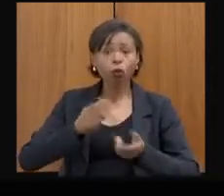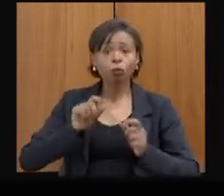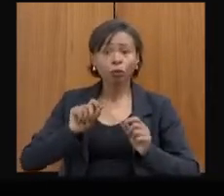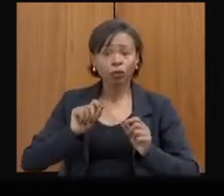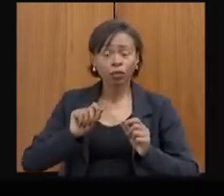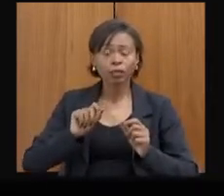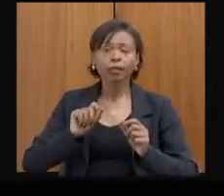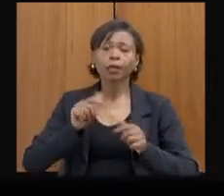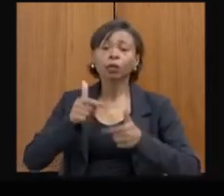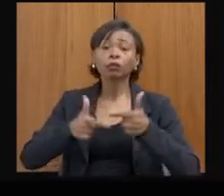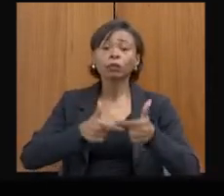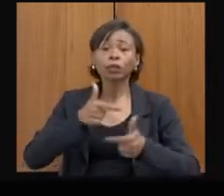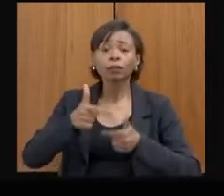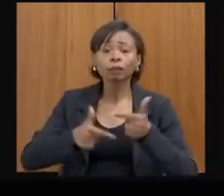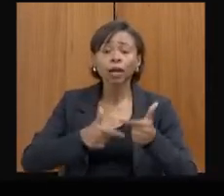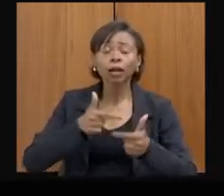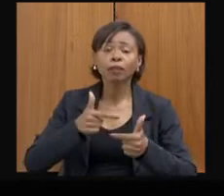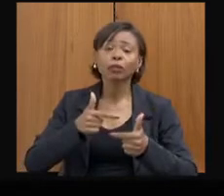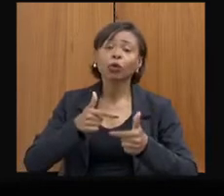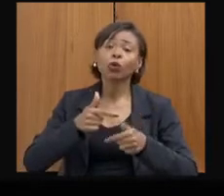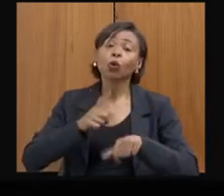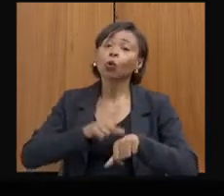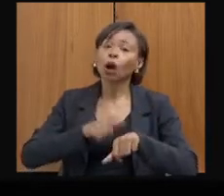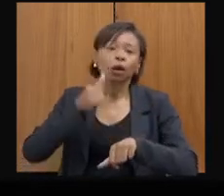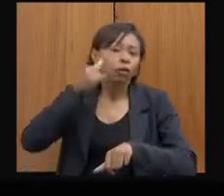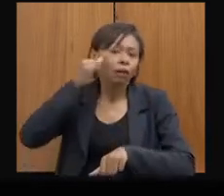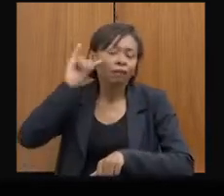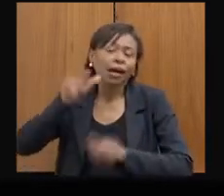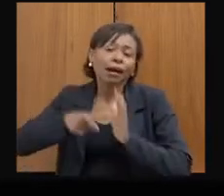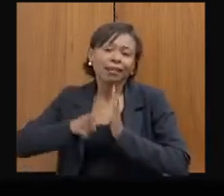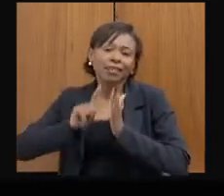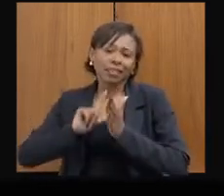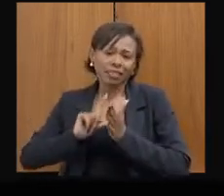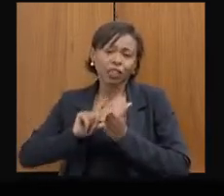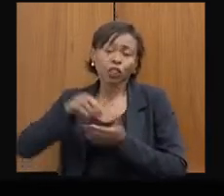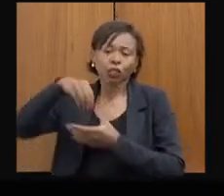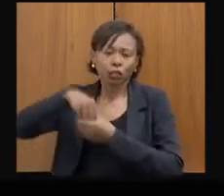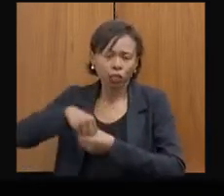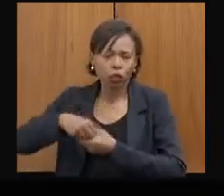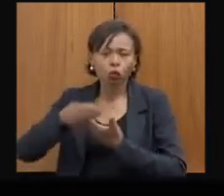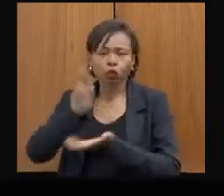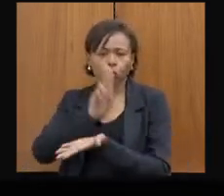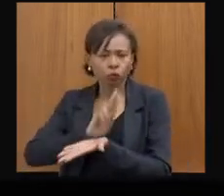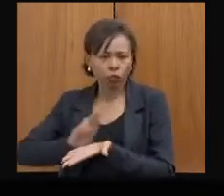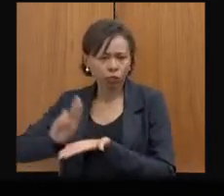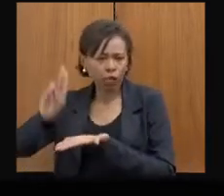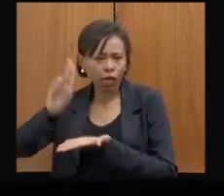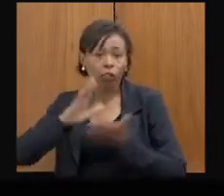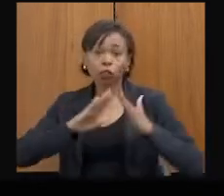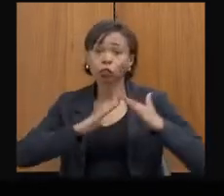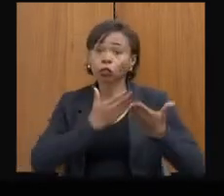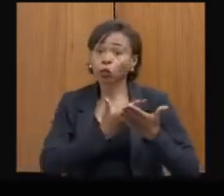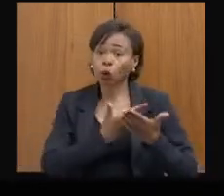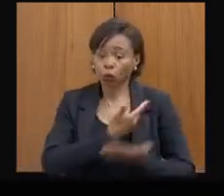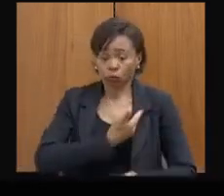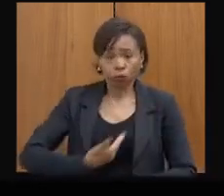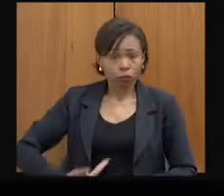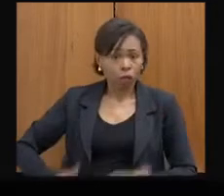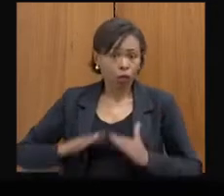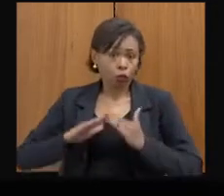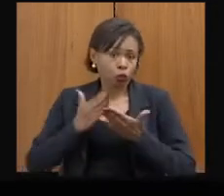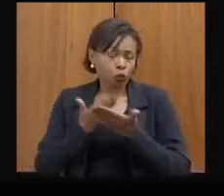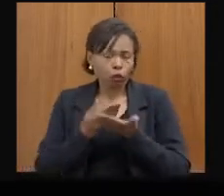espaços, tanto de universidade, quanto os espaços de escola, municipal e estadual, também,